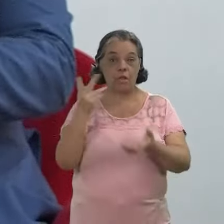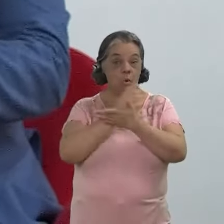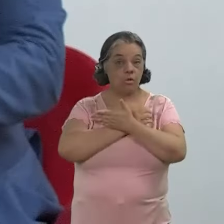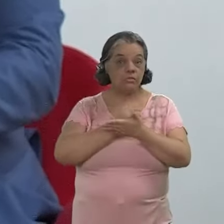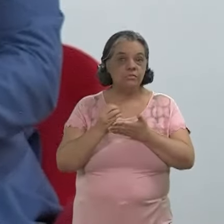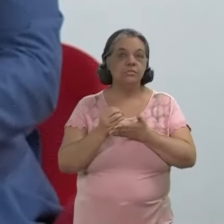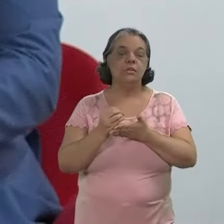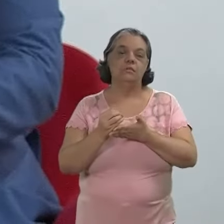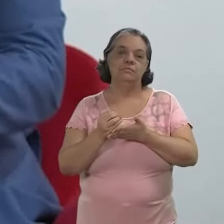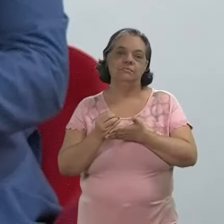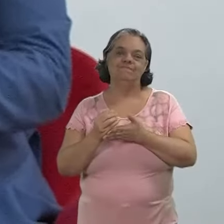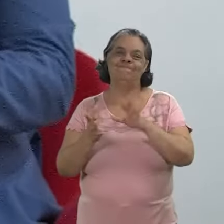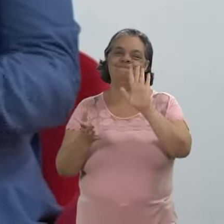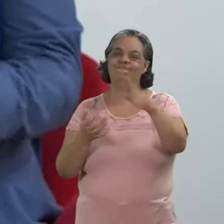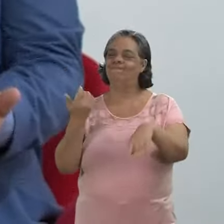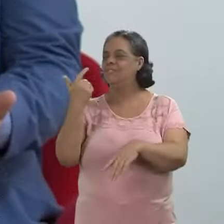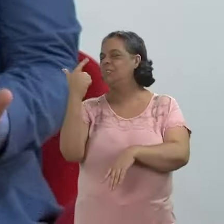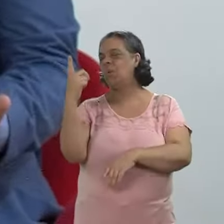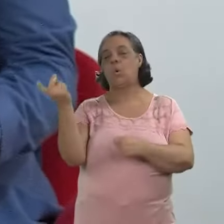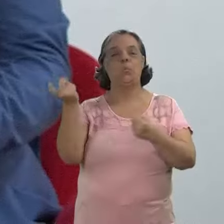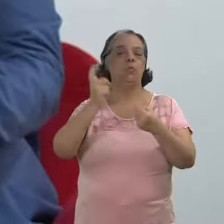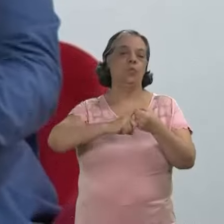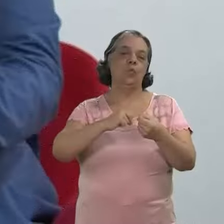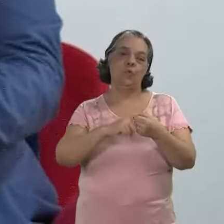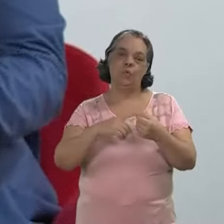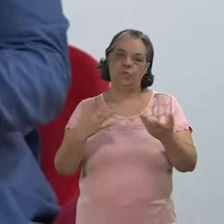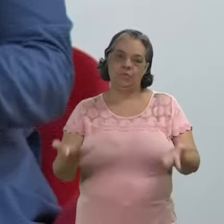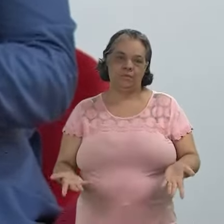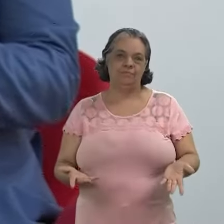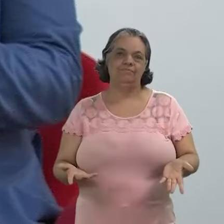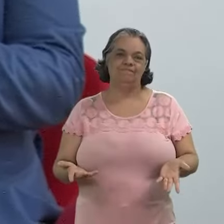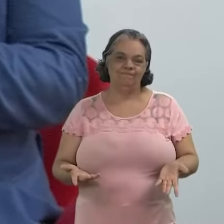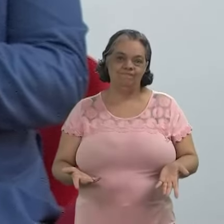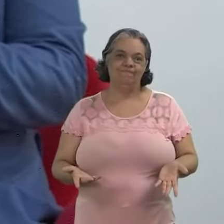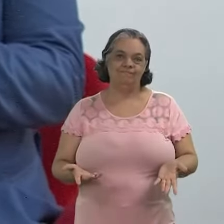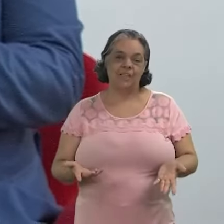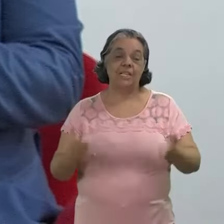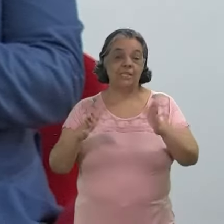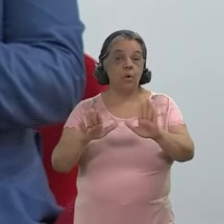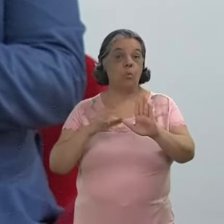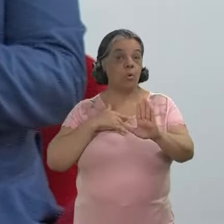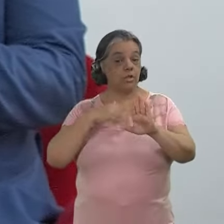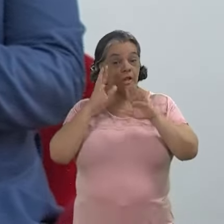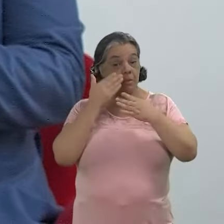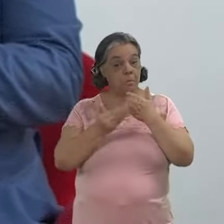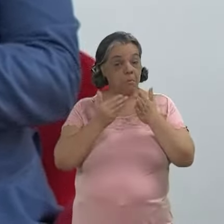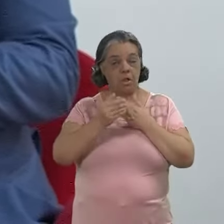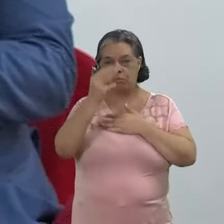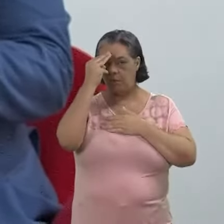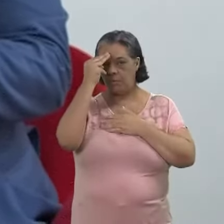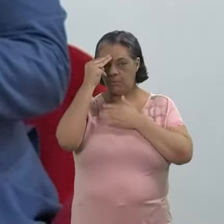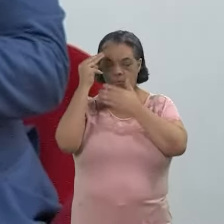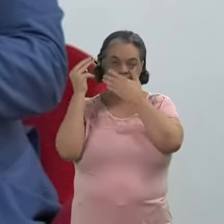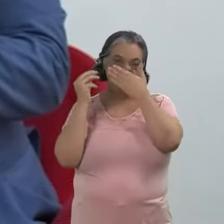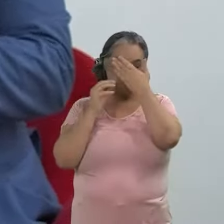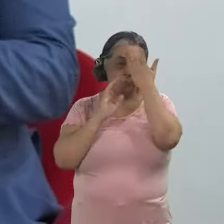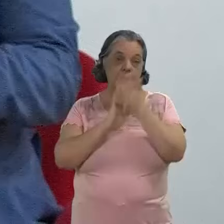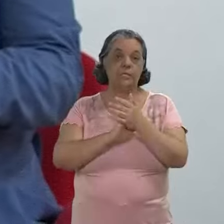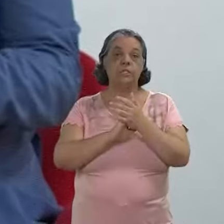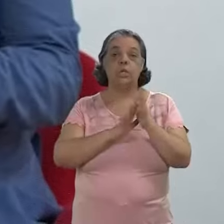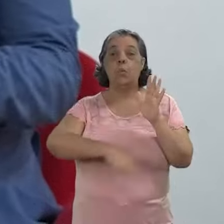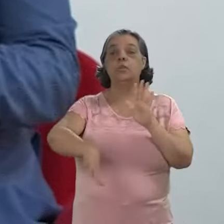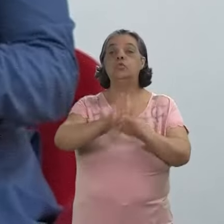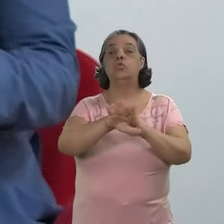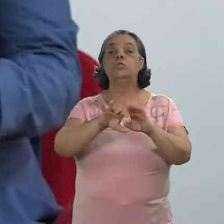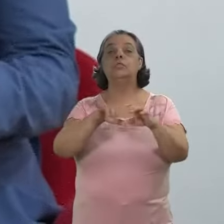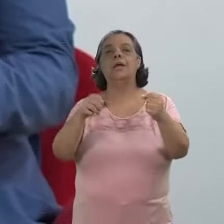falou que é original você não tem como reverter e veja quando a gente perde uma memória no caso de uma